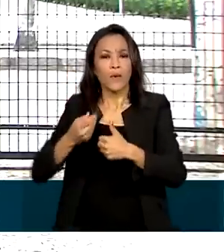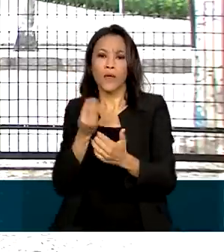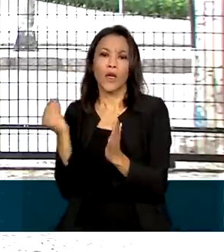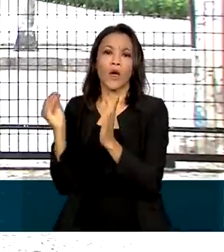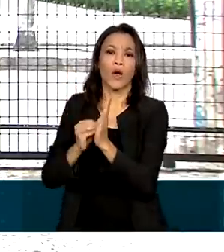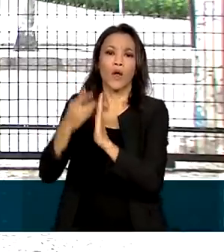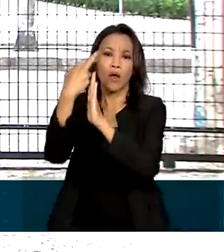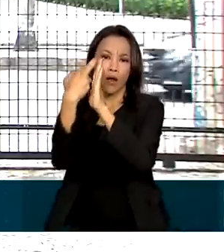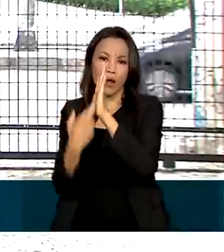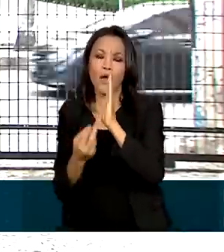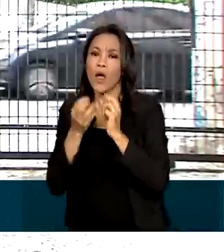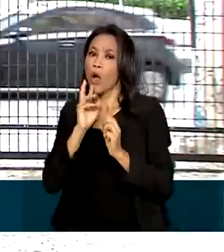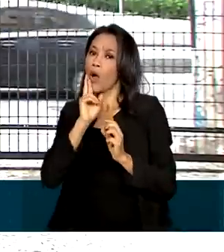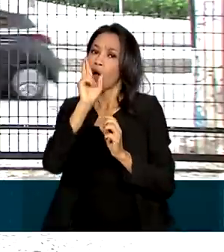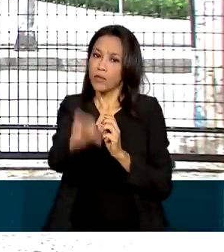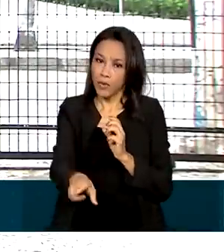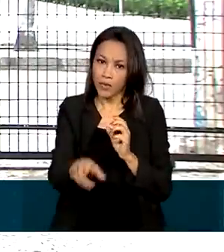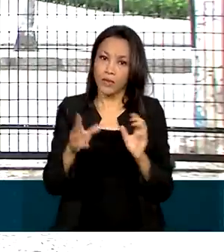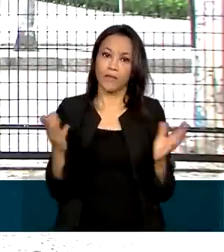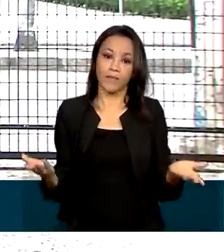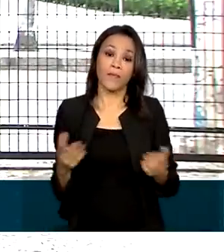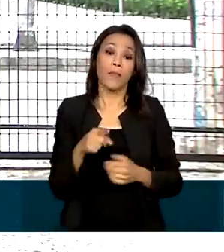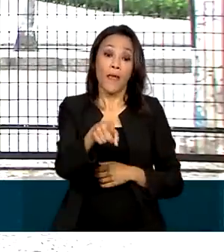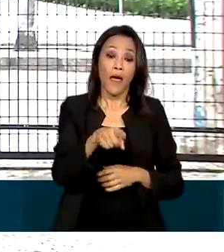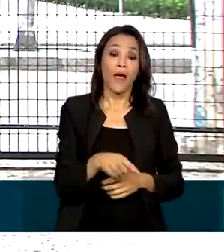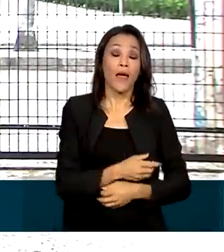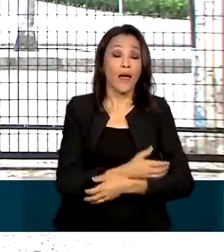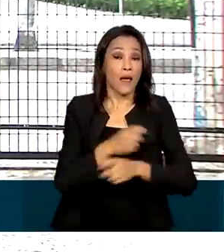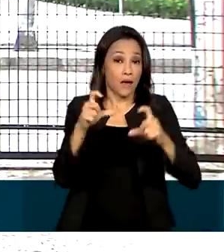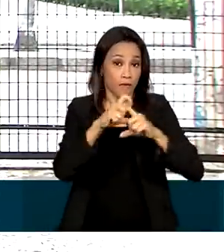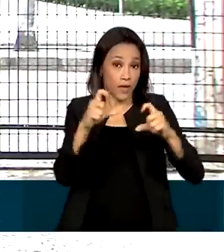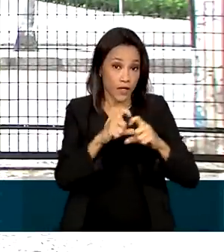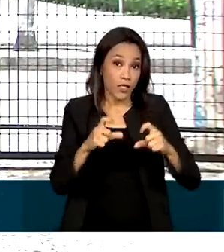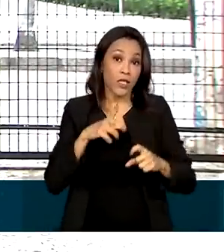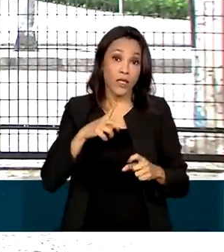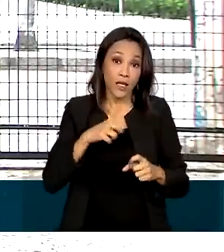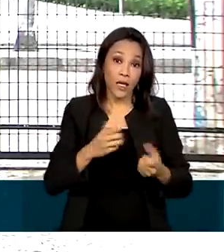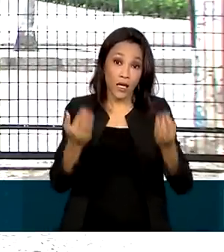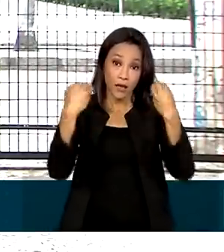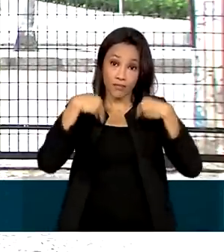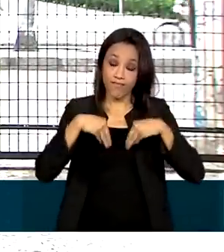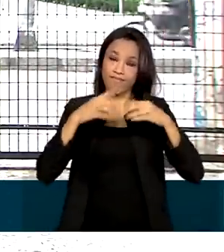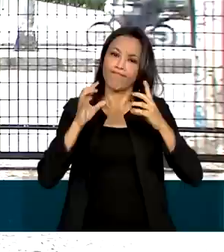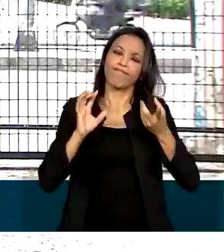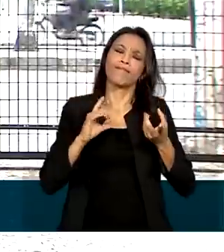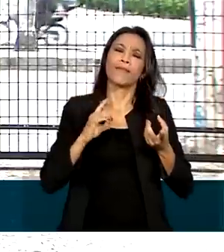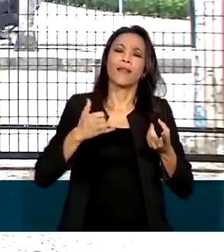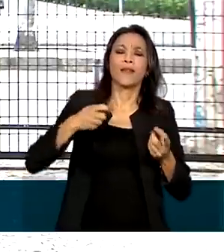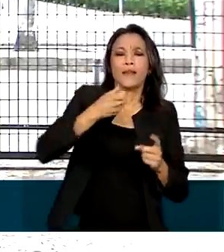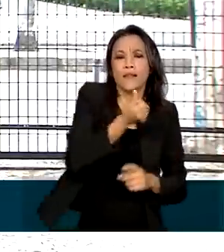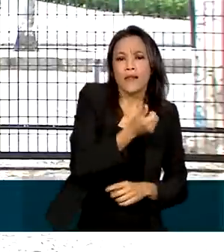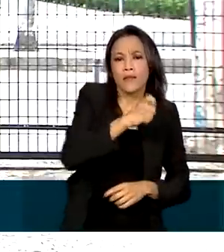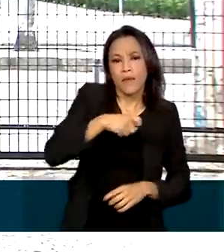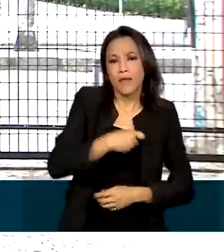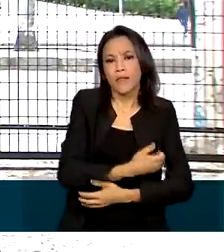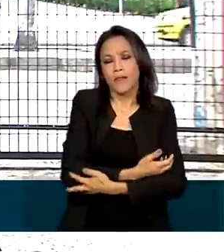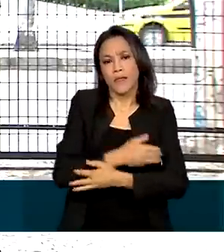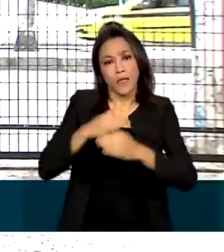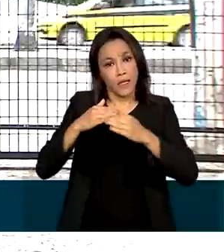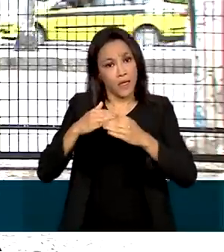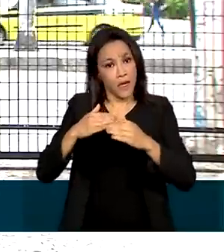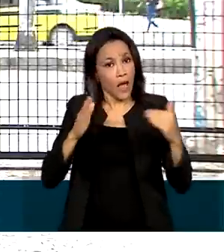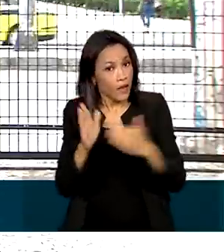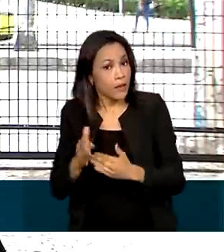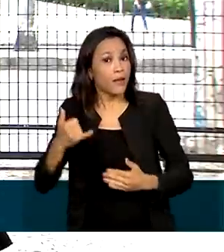Atualmente, a vacina da Pfizer é recomendada para as crianças com comorbidades na faixa etária entre seis meses e menores